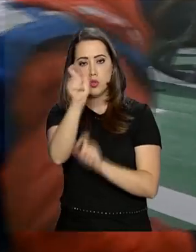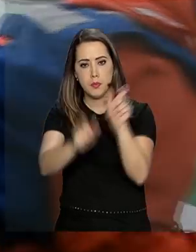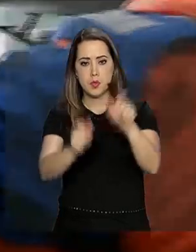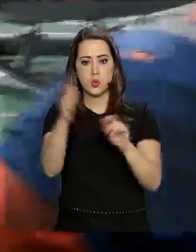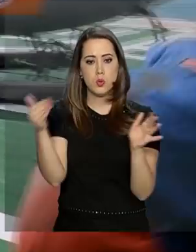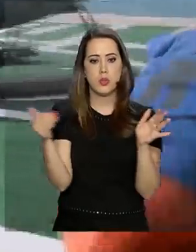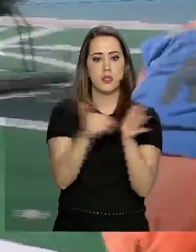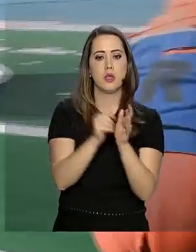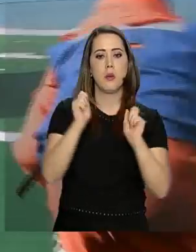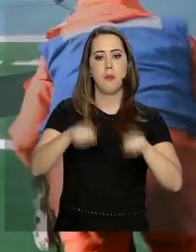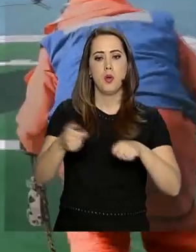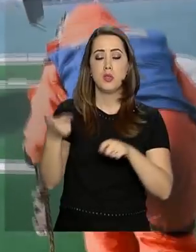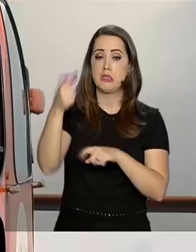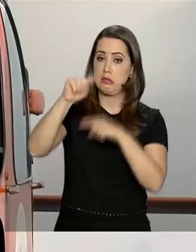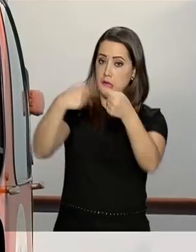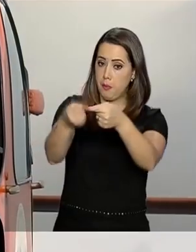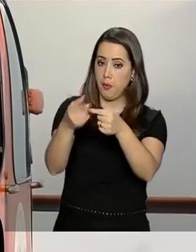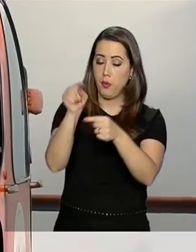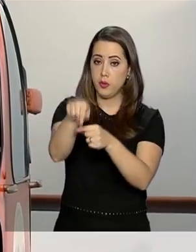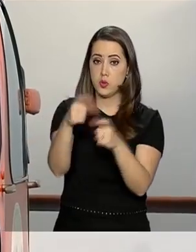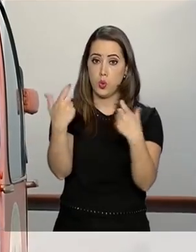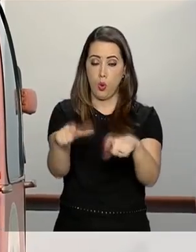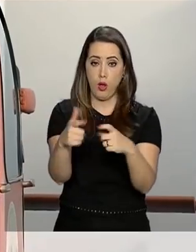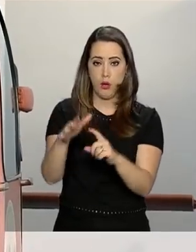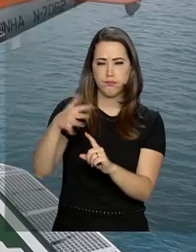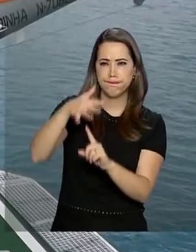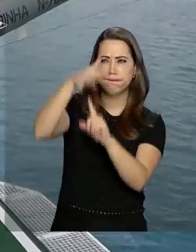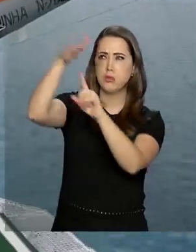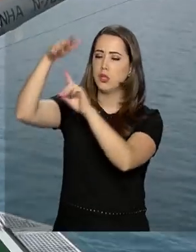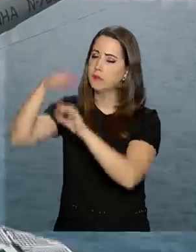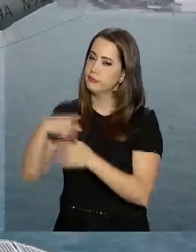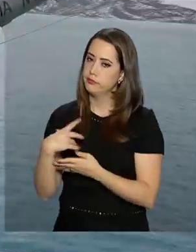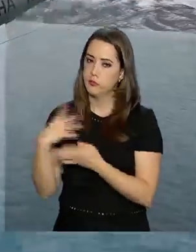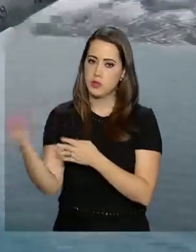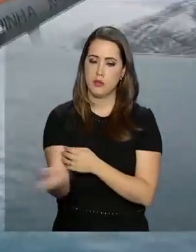até que ela possa ser removida para uma unidade de saúde.